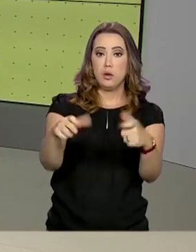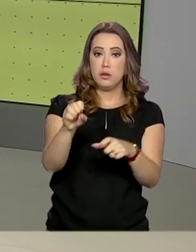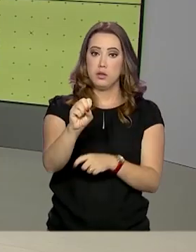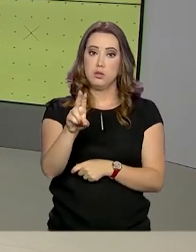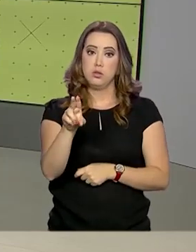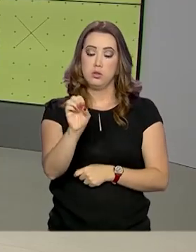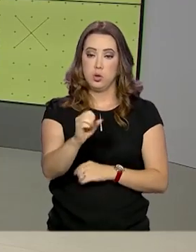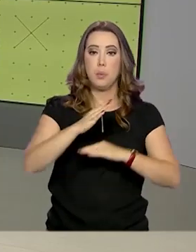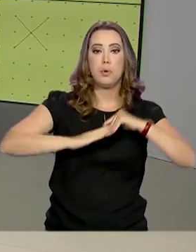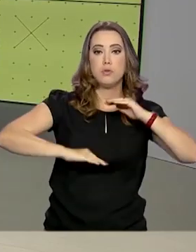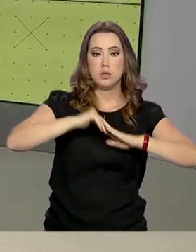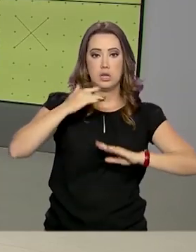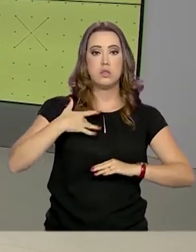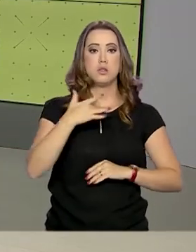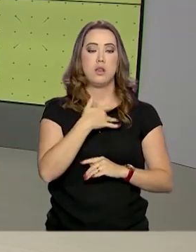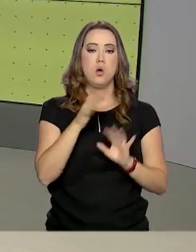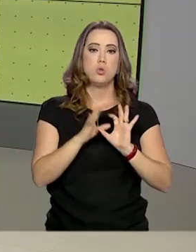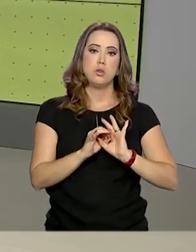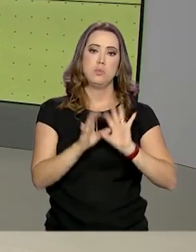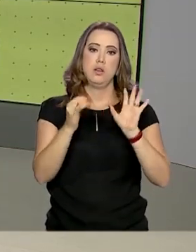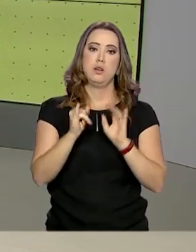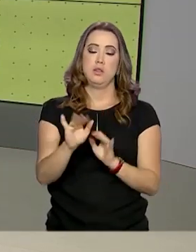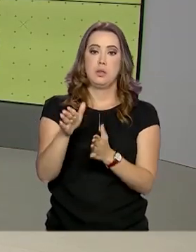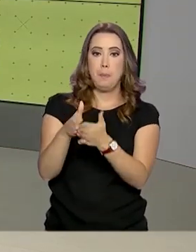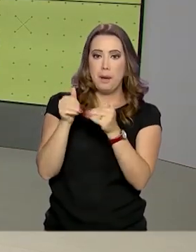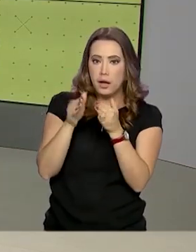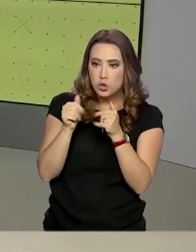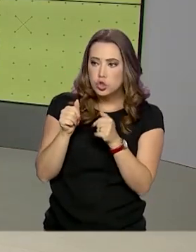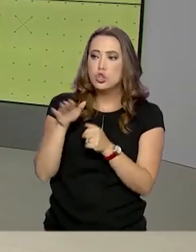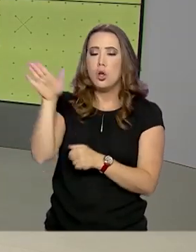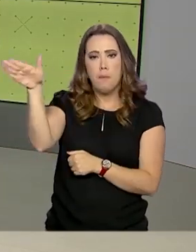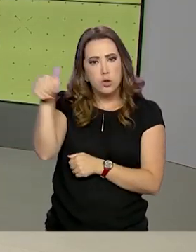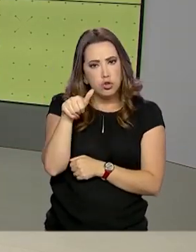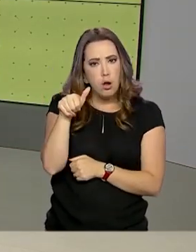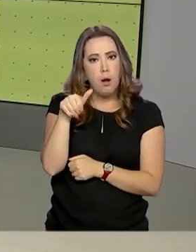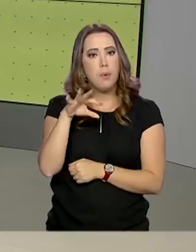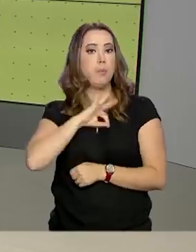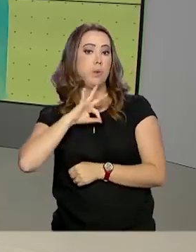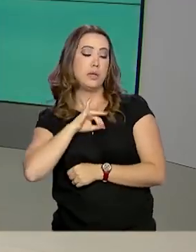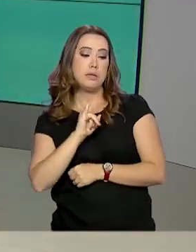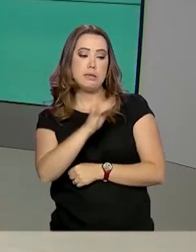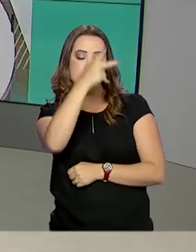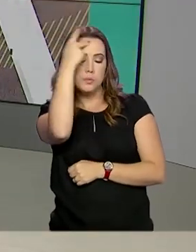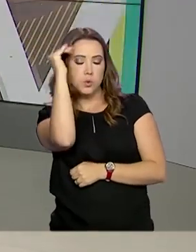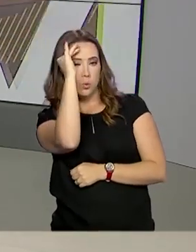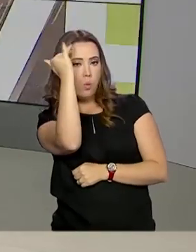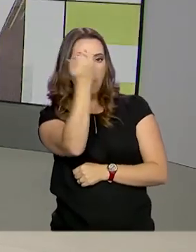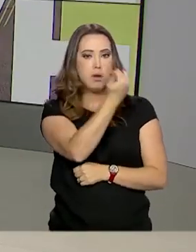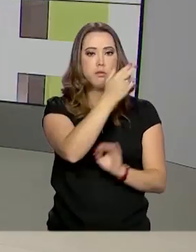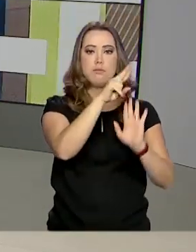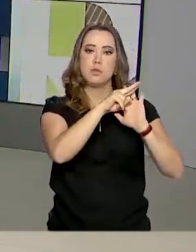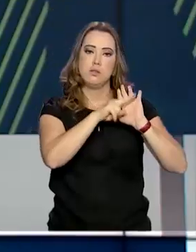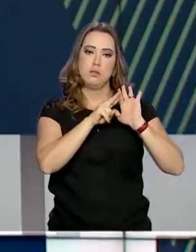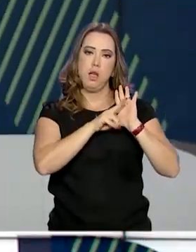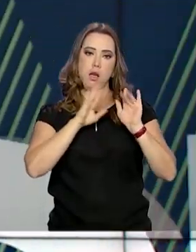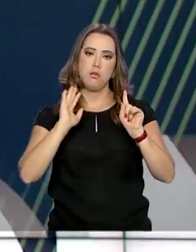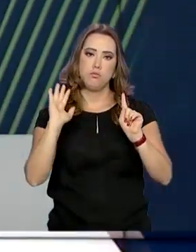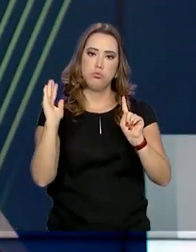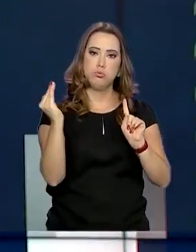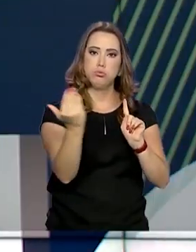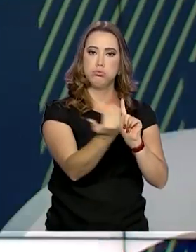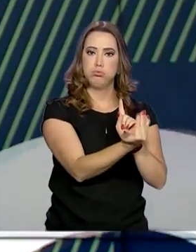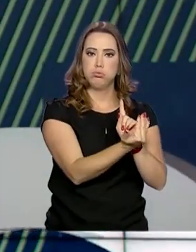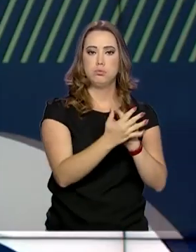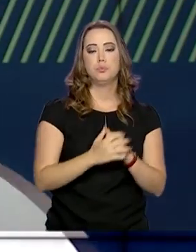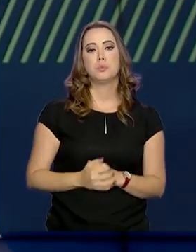ficam autorizados a solicitar o auxílio da força policial no caso de descumprimento das medidas. E